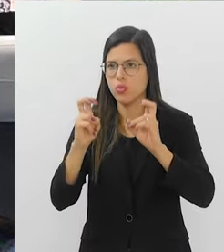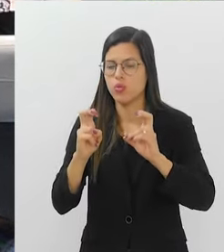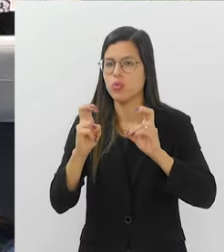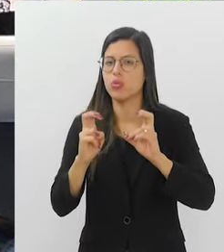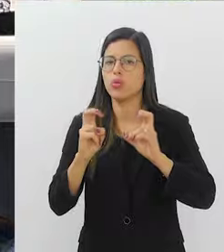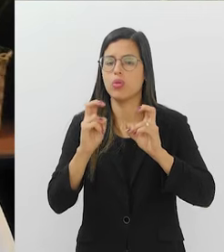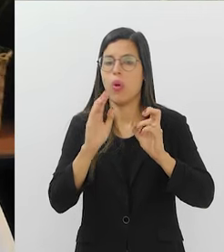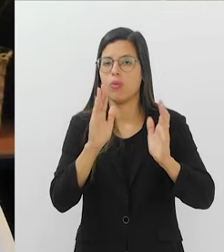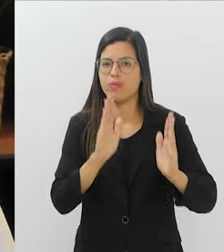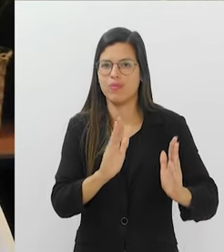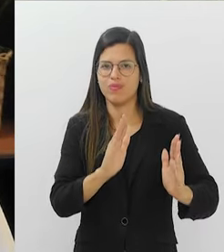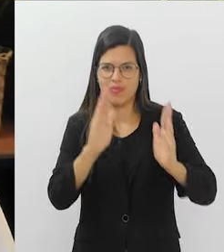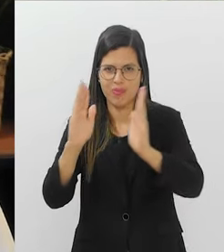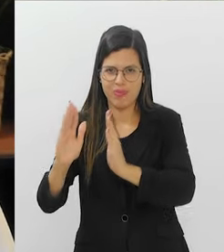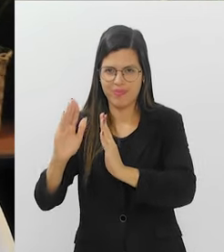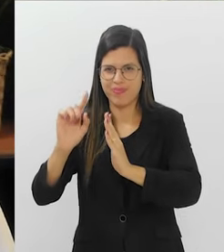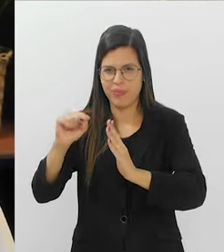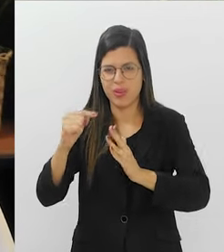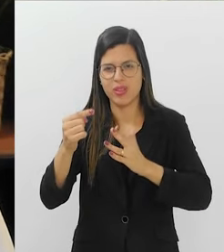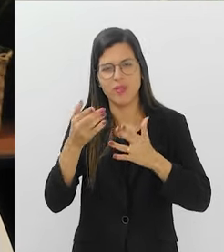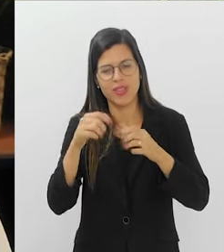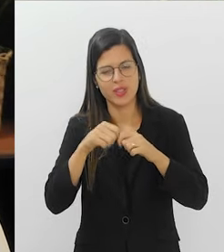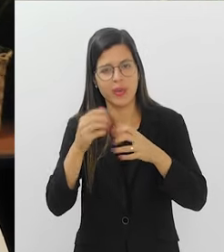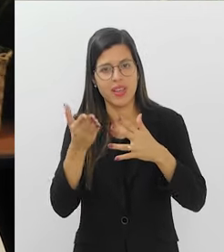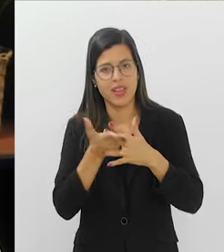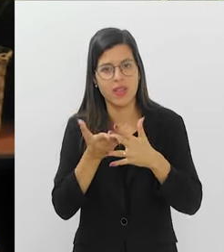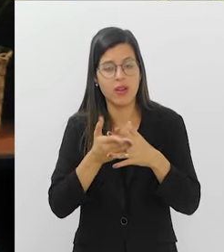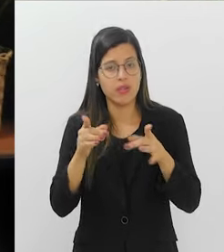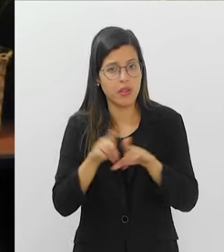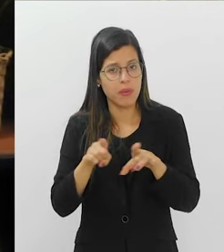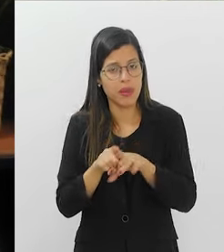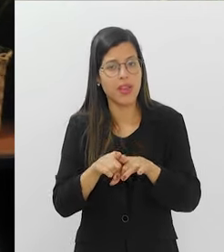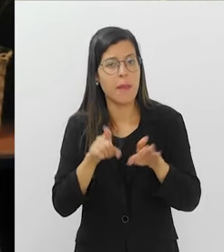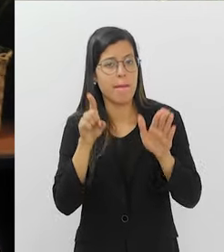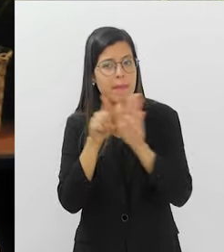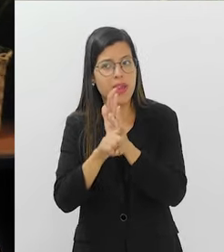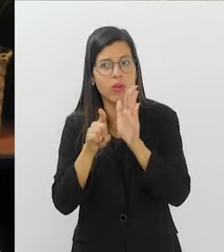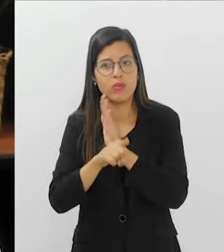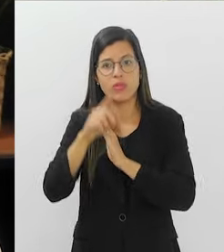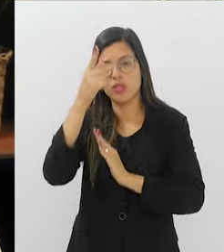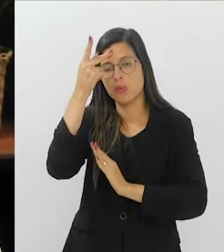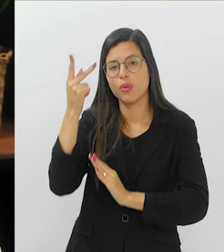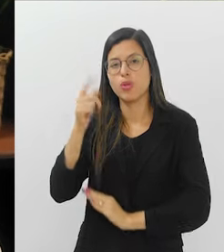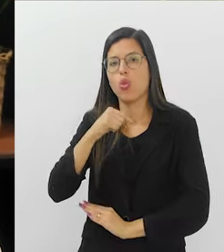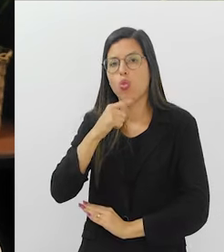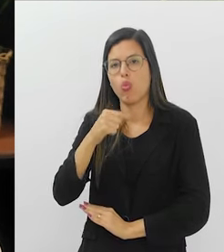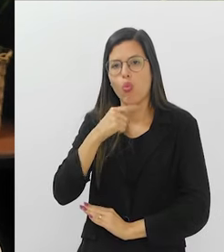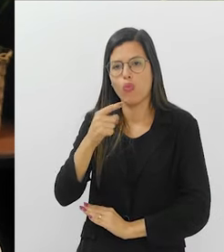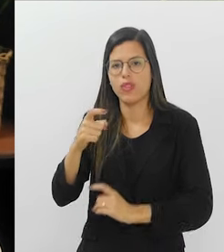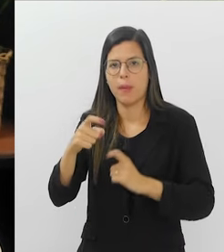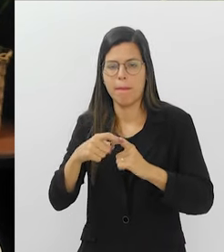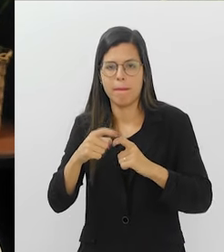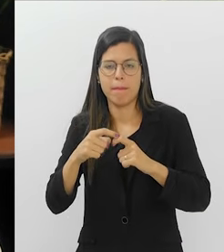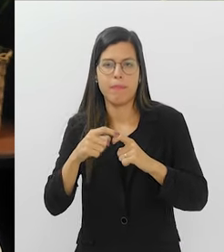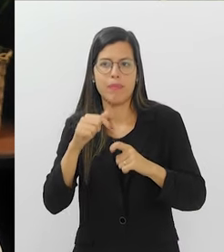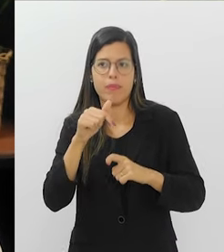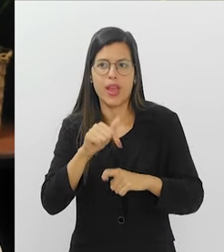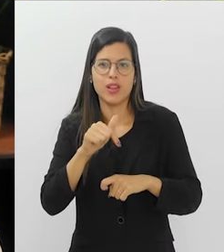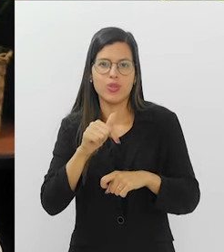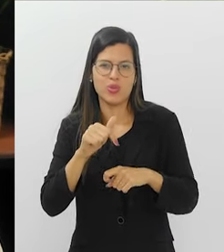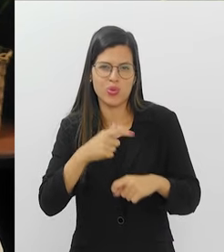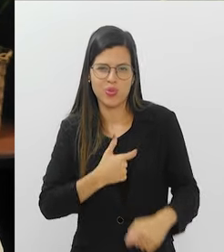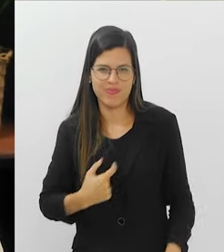esse assunto no próximo bloco. A gente vai fazer um intervalo e a gente vai trazer também perguntas que as pessoas têm dúvidas para os médicos